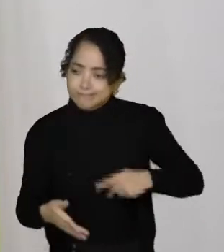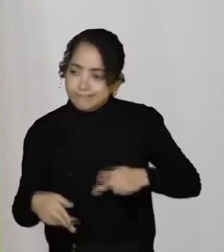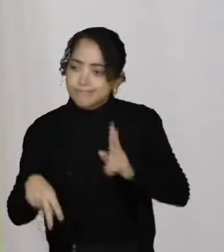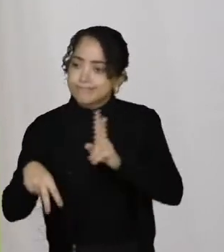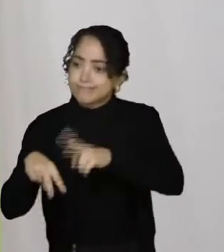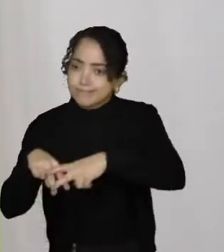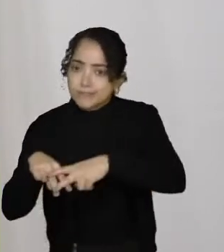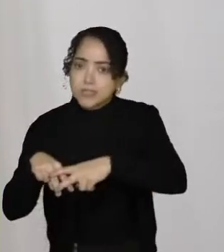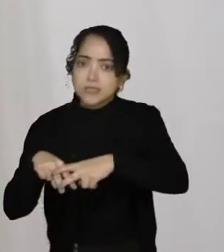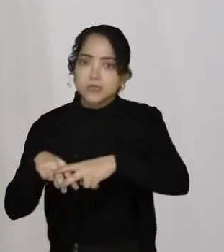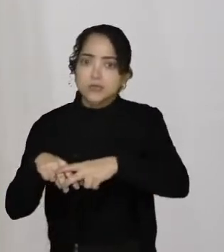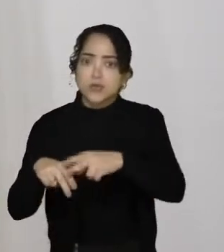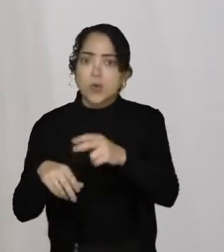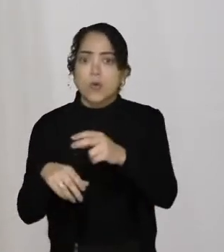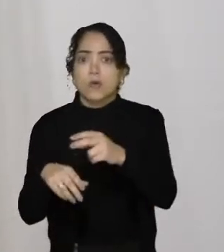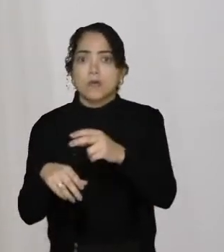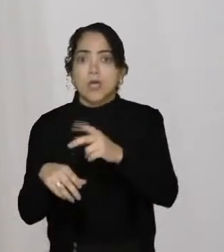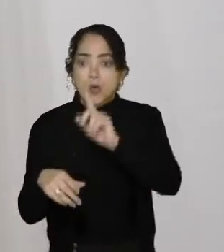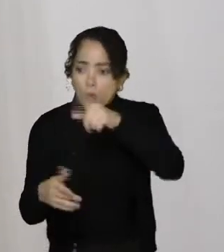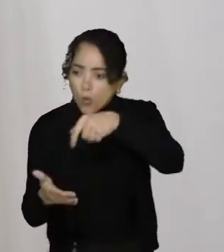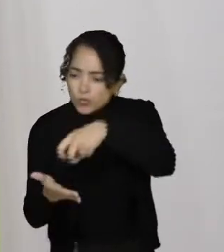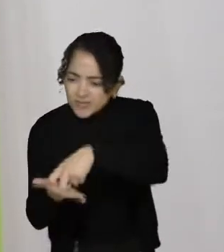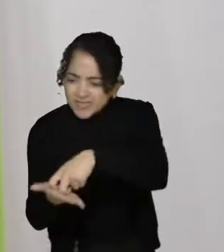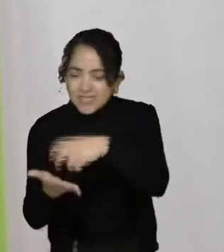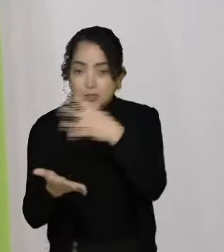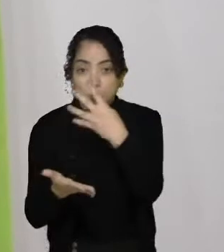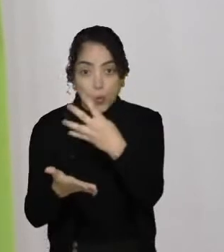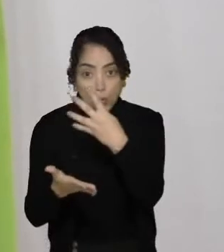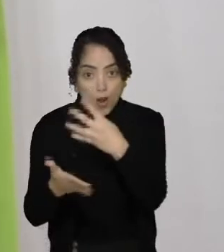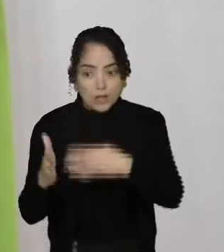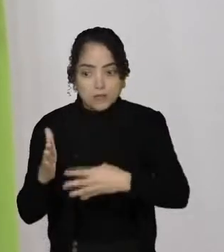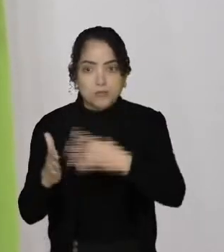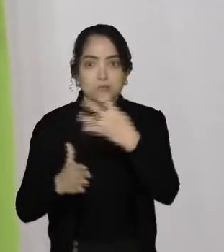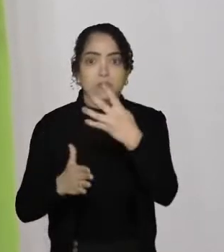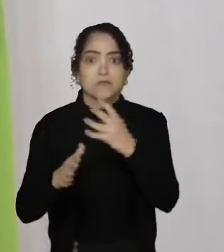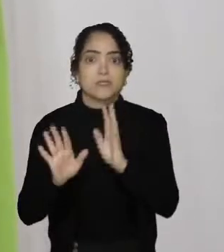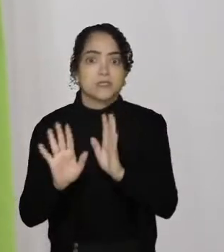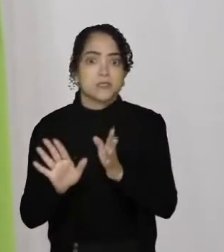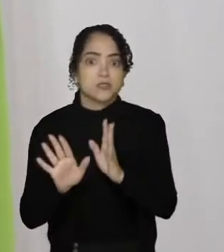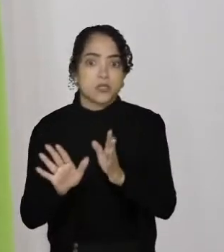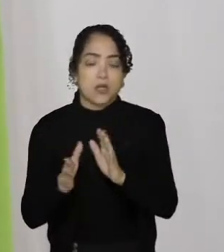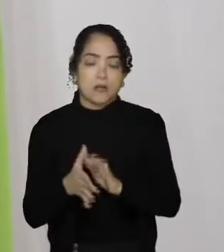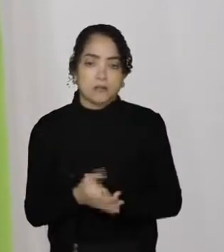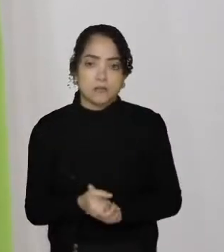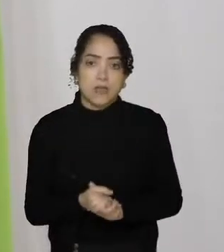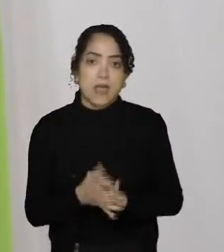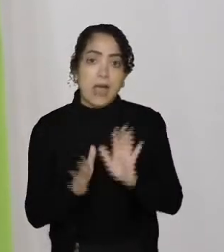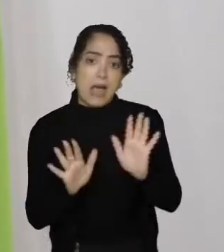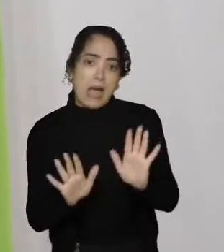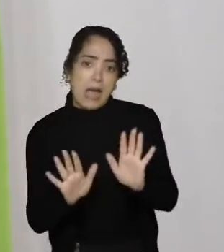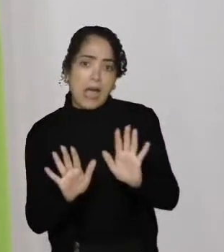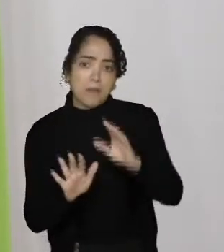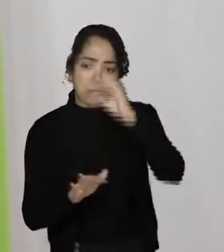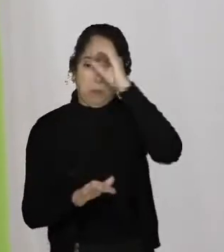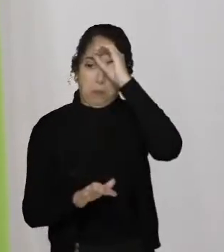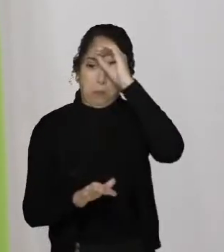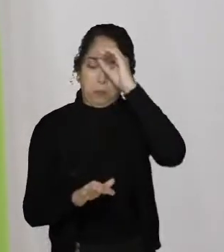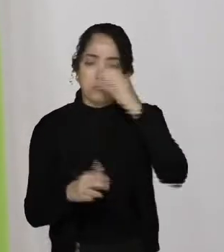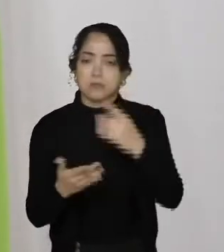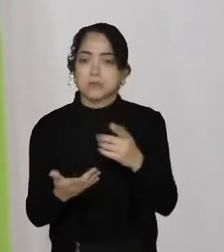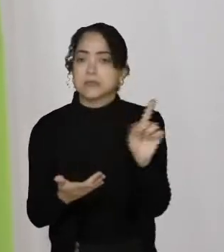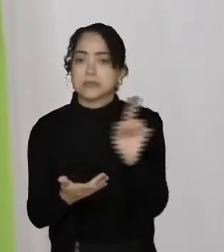Condenado quatro vezes, em três instâncias. Ah, mas ele foi inocentado uma ova.